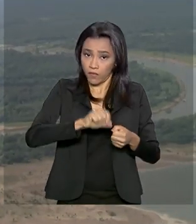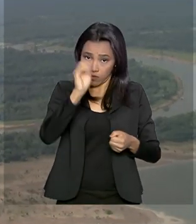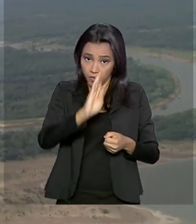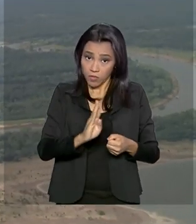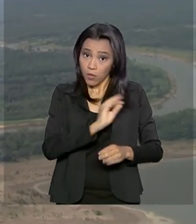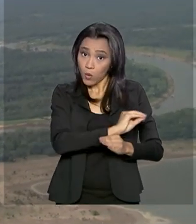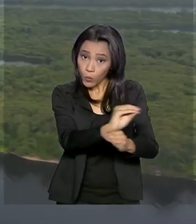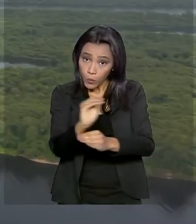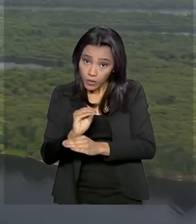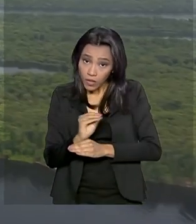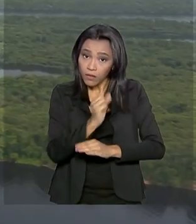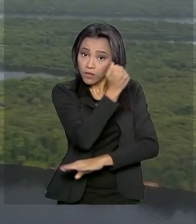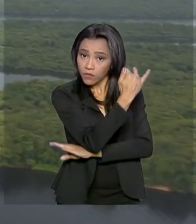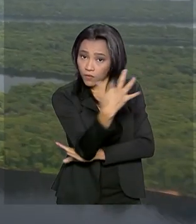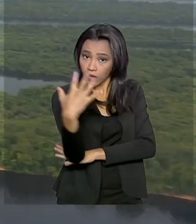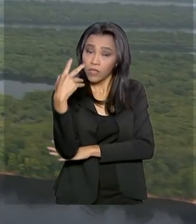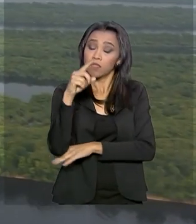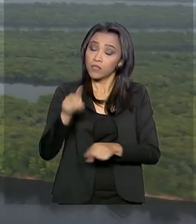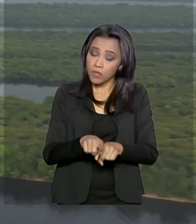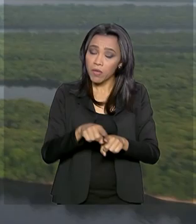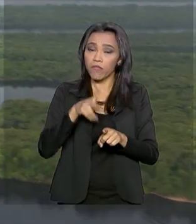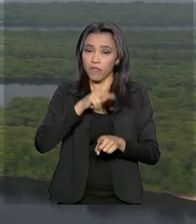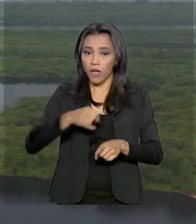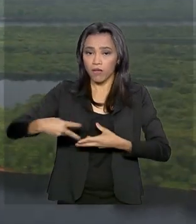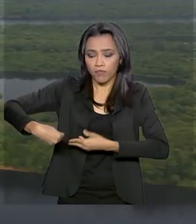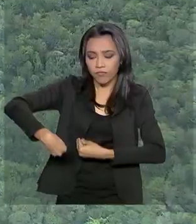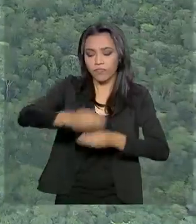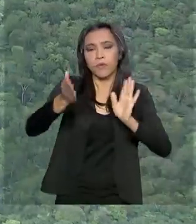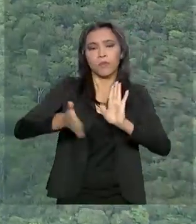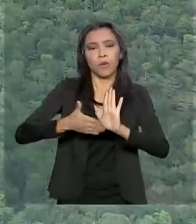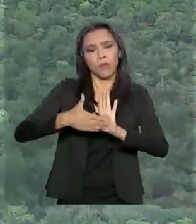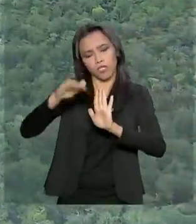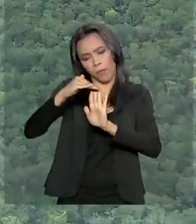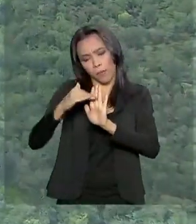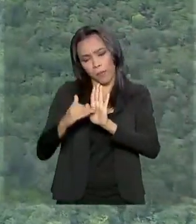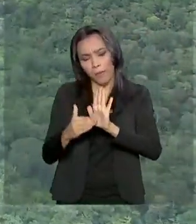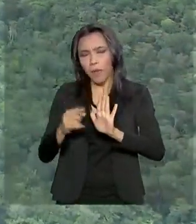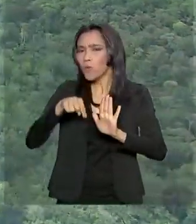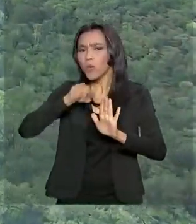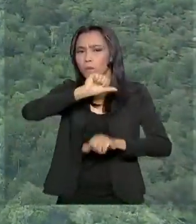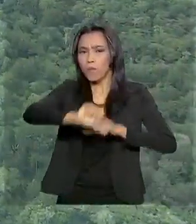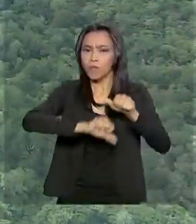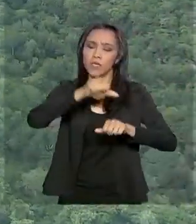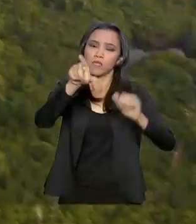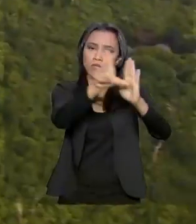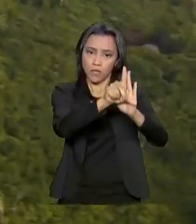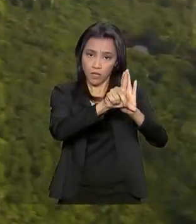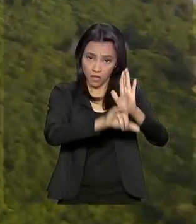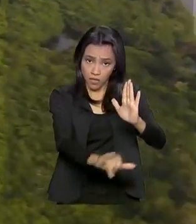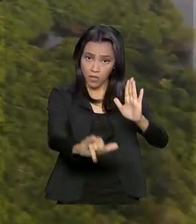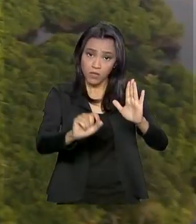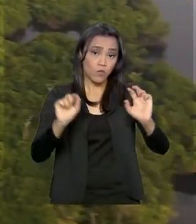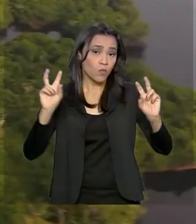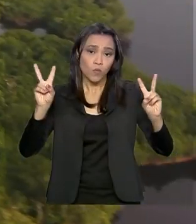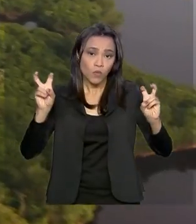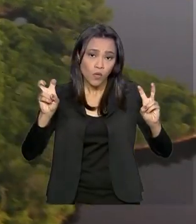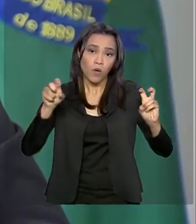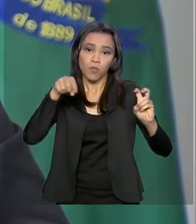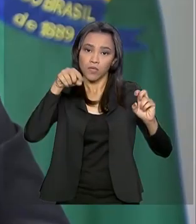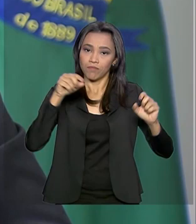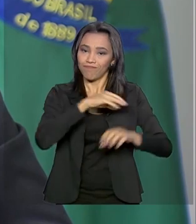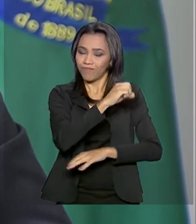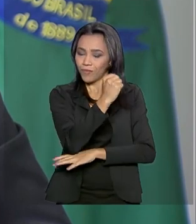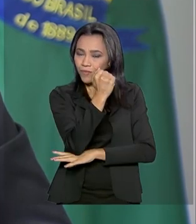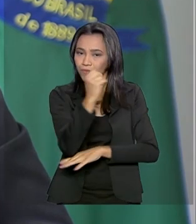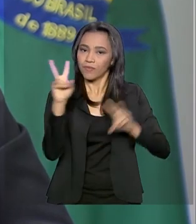E informou que deve enviar ao Congresso um pacote de medidas que propõem mudanças na legislação no que diz respeito à Amazônia.